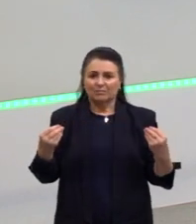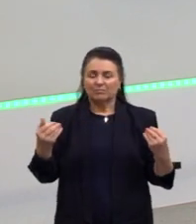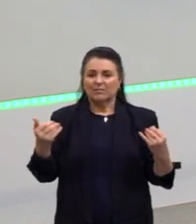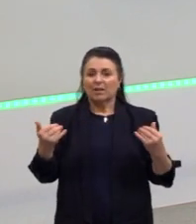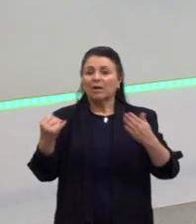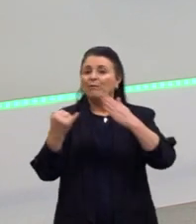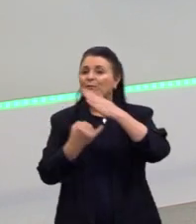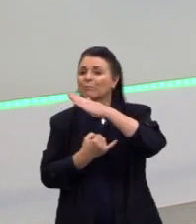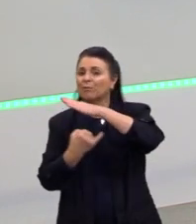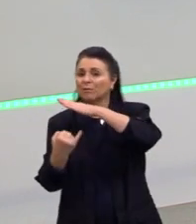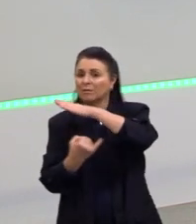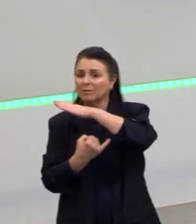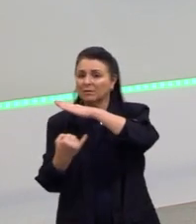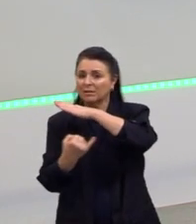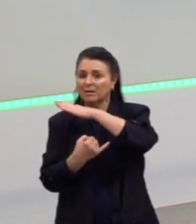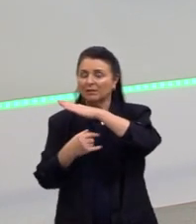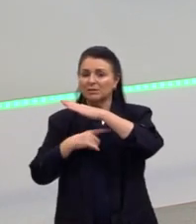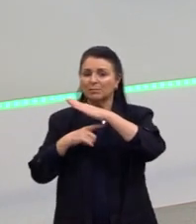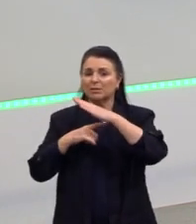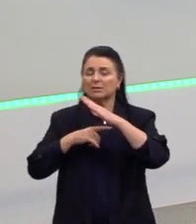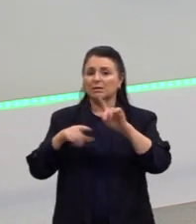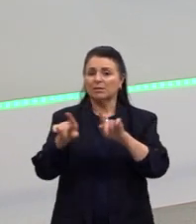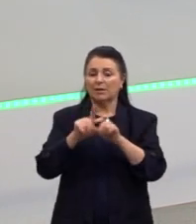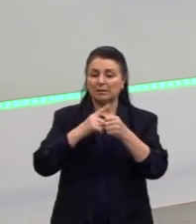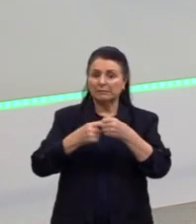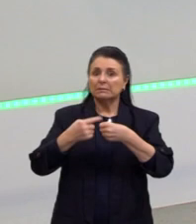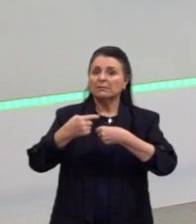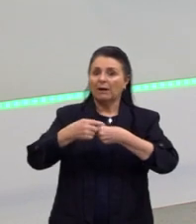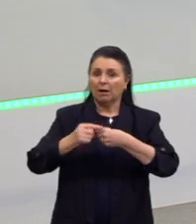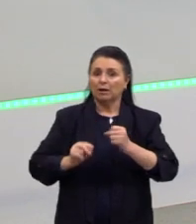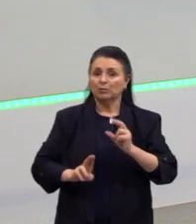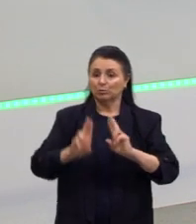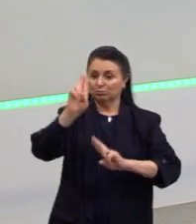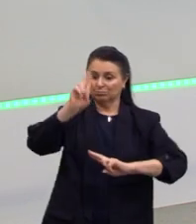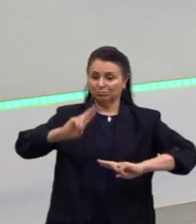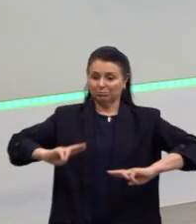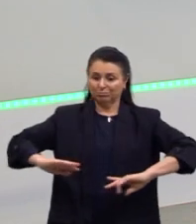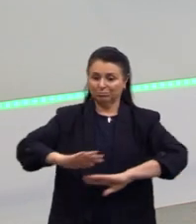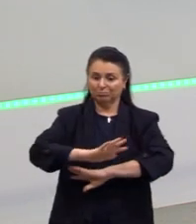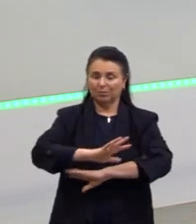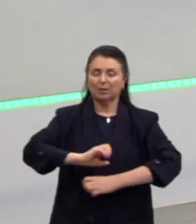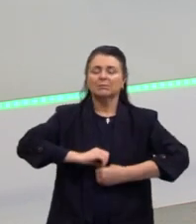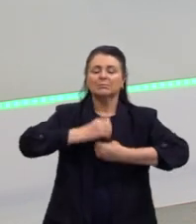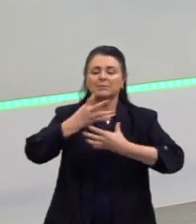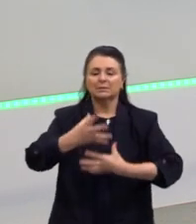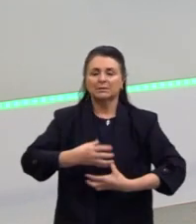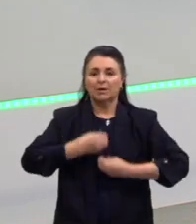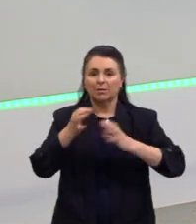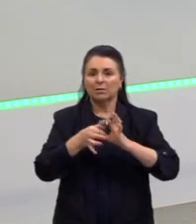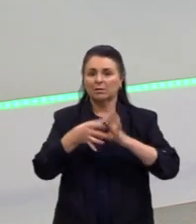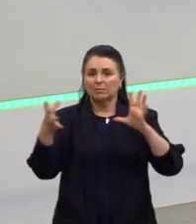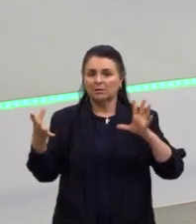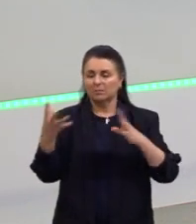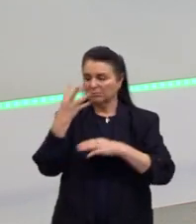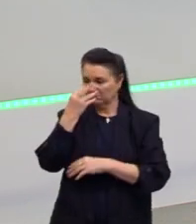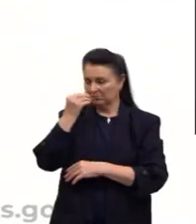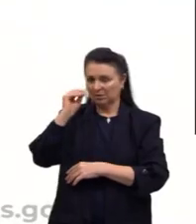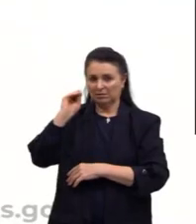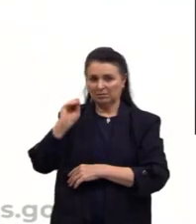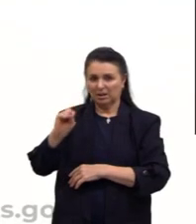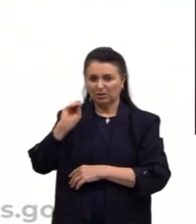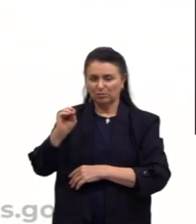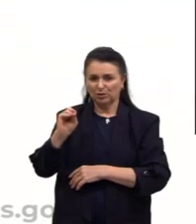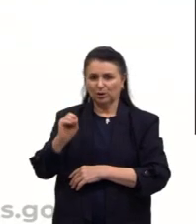informalidade, e aqui nós já temos urbanismo, as cidades estão urbanizadas. Liberdade de expressão, abandono do realismo,